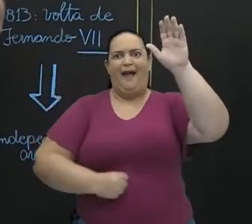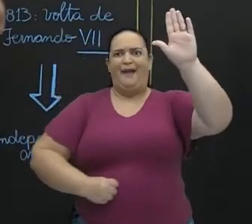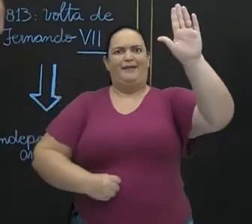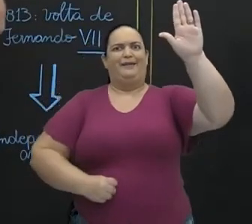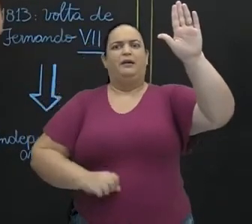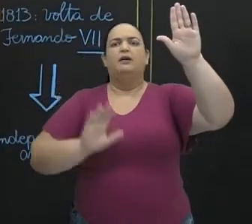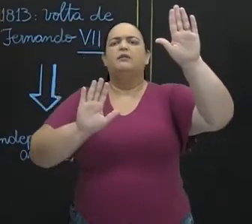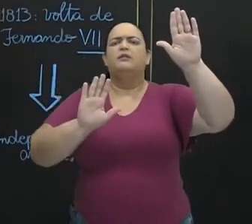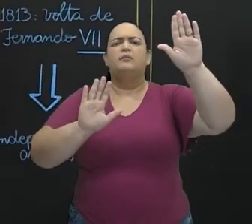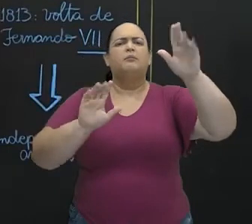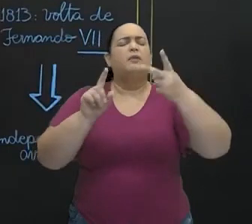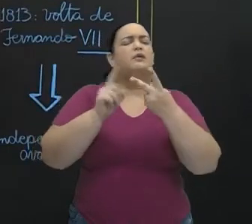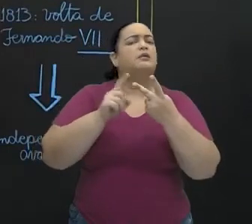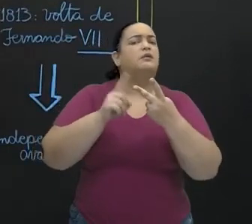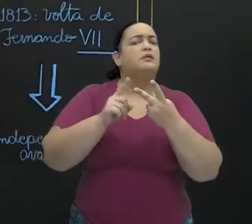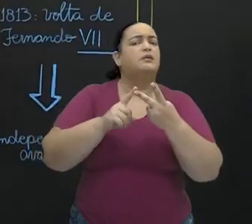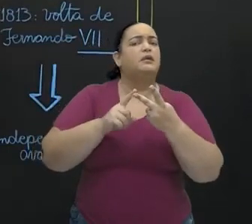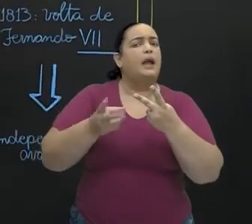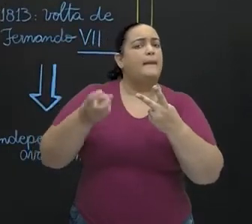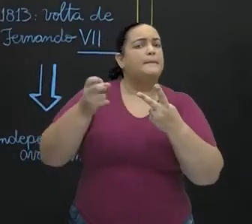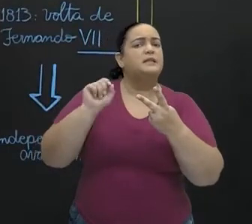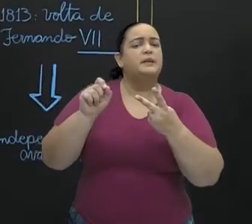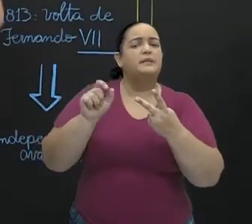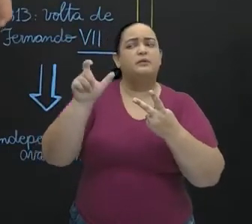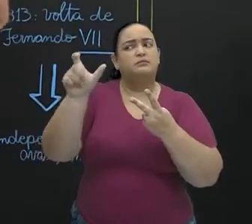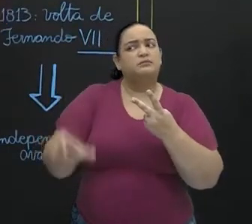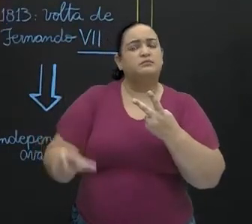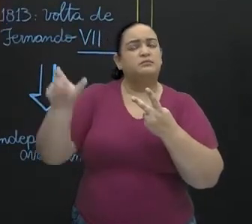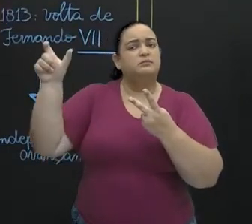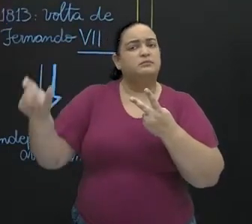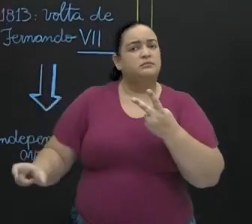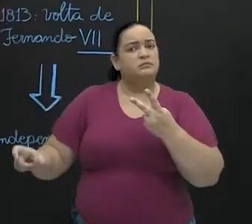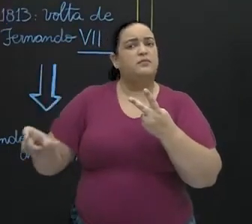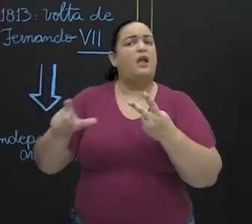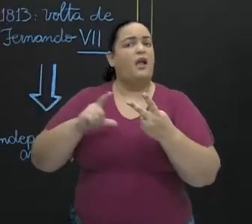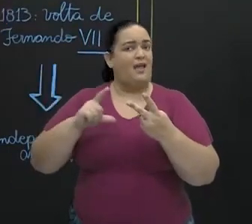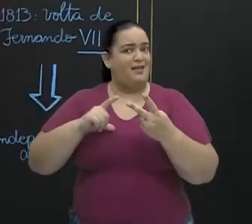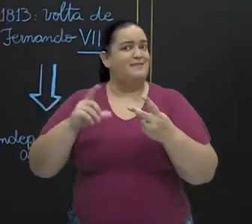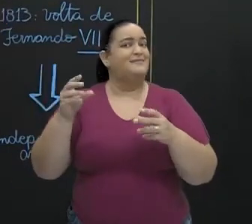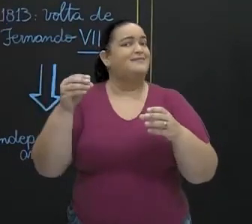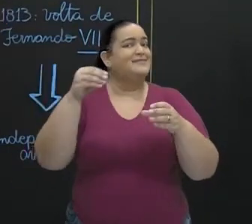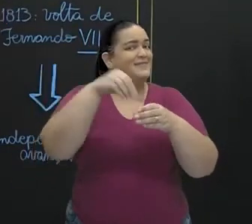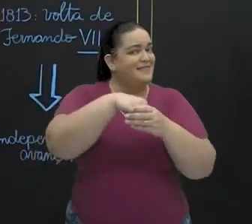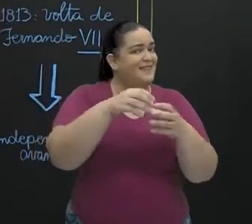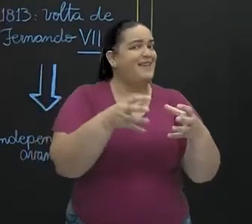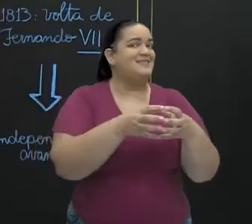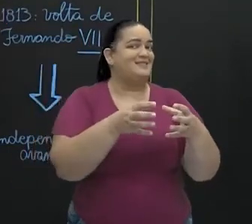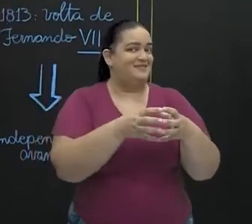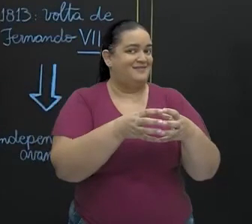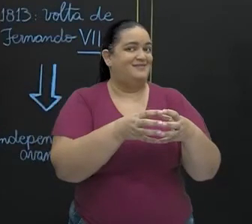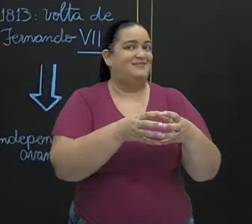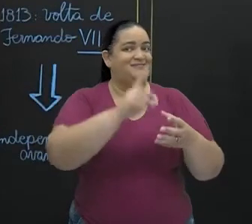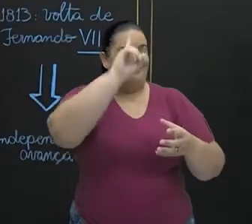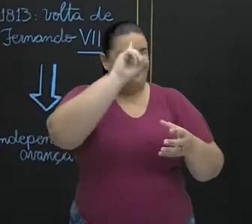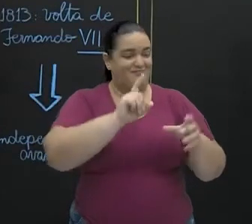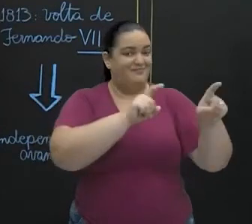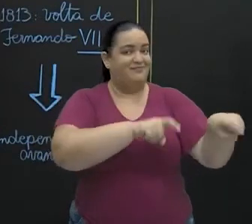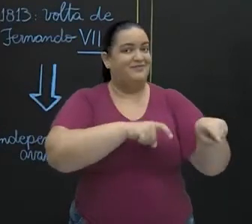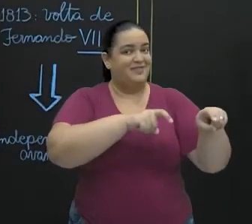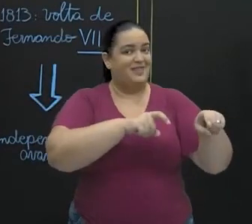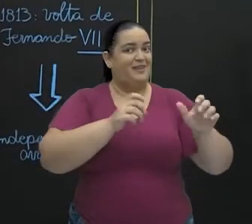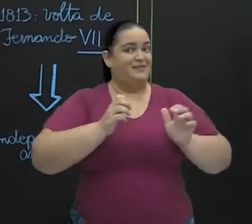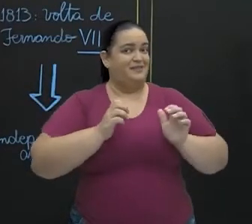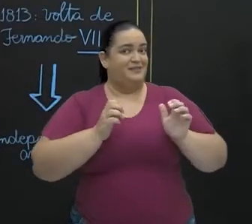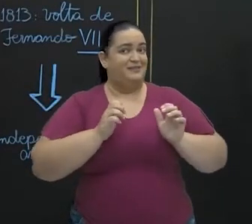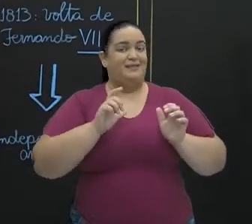Mas a gente tem que ver também que essas pessoas, consideradas libertadores, também são membros da elite. E nem sempre eles tinham um compromisso tão